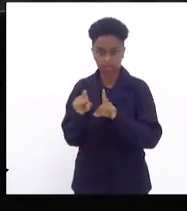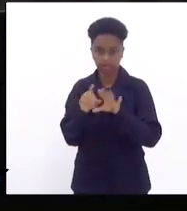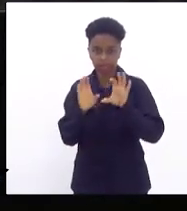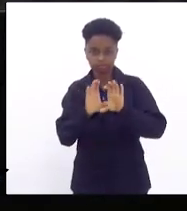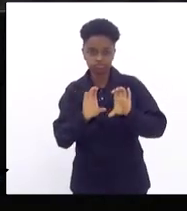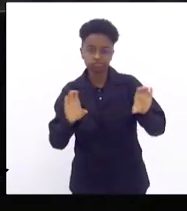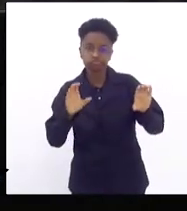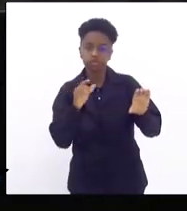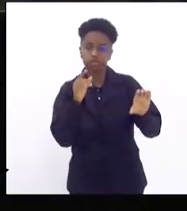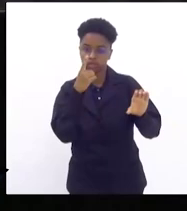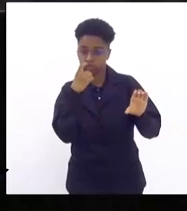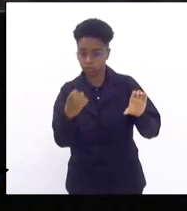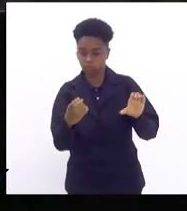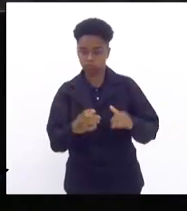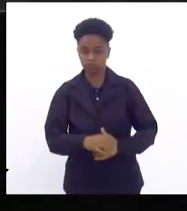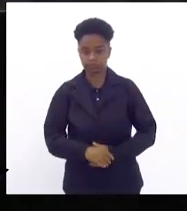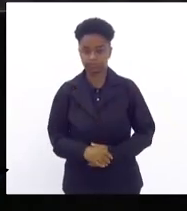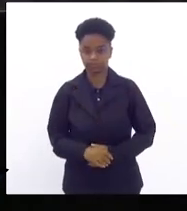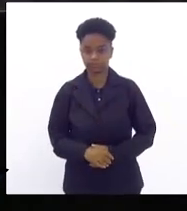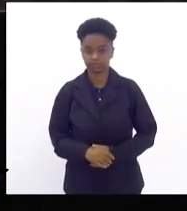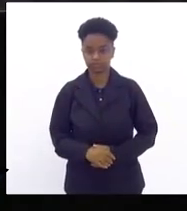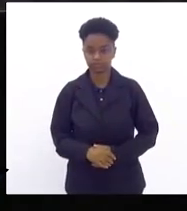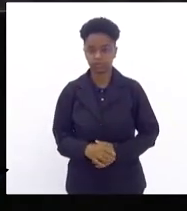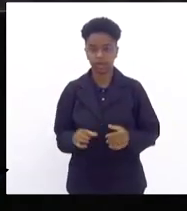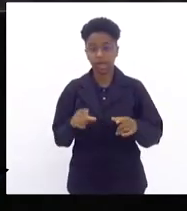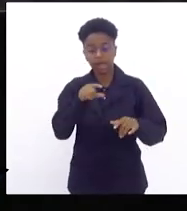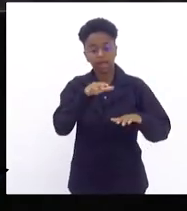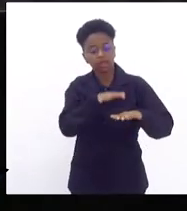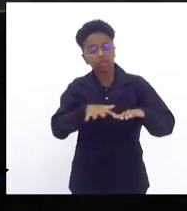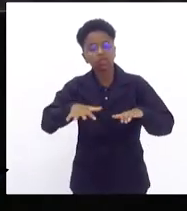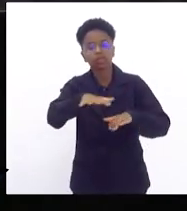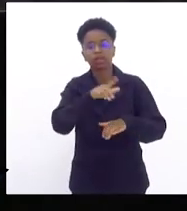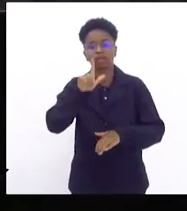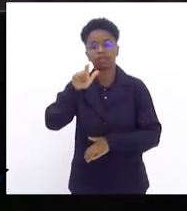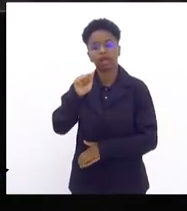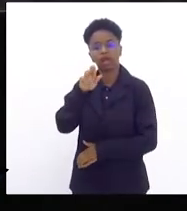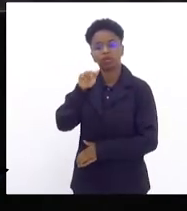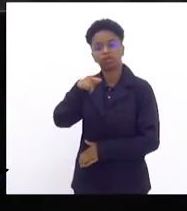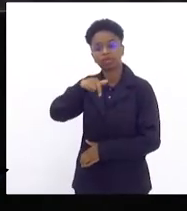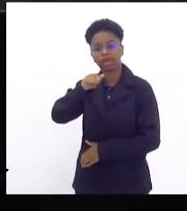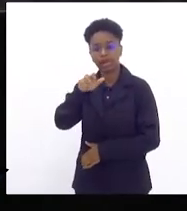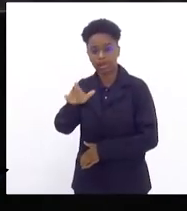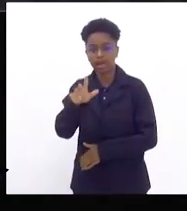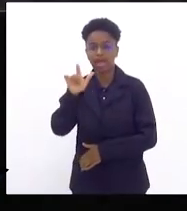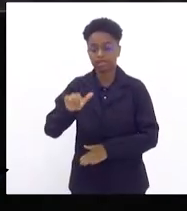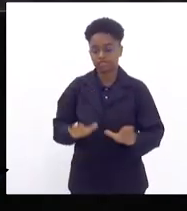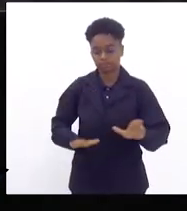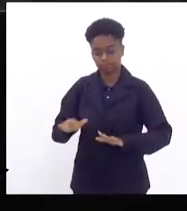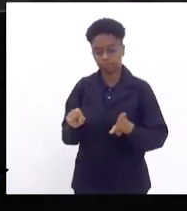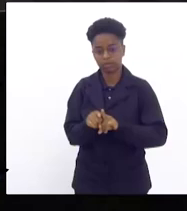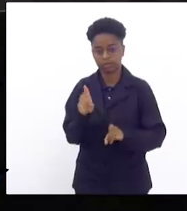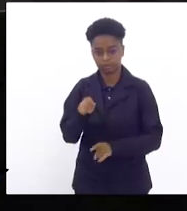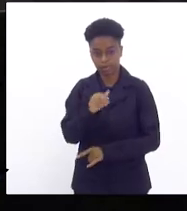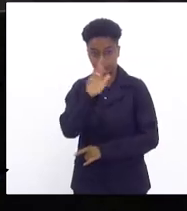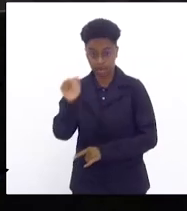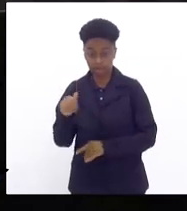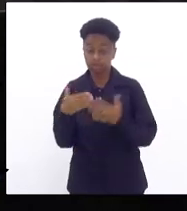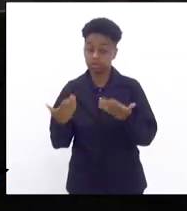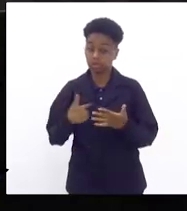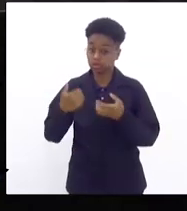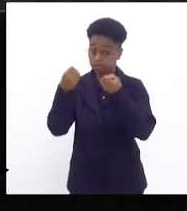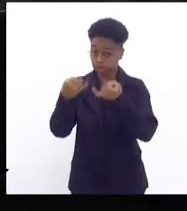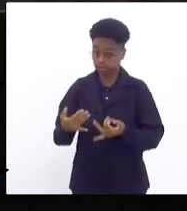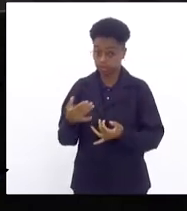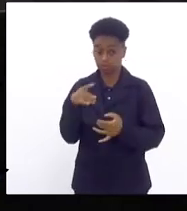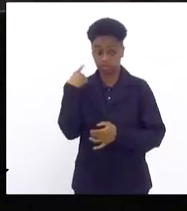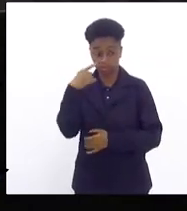a questão do esgoto daquele complexo lagunar que é a lagoa Jacarepaguá e a lagoa da Barra então eu queria dizer isso que os deputados